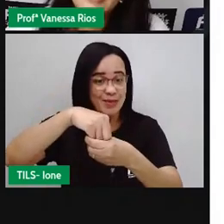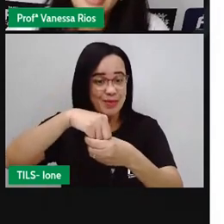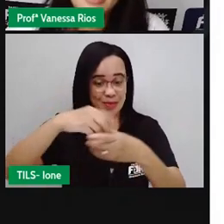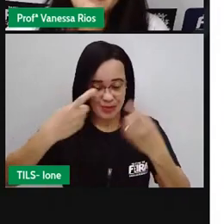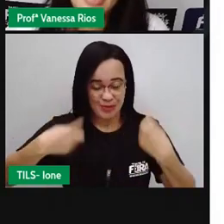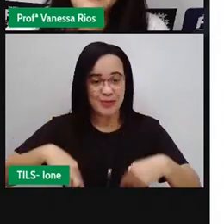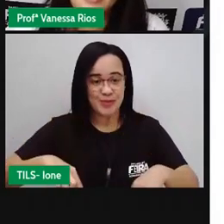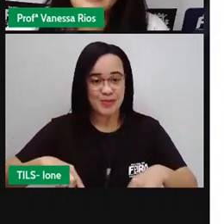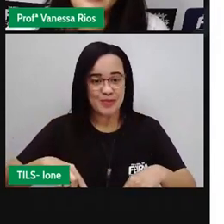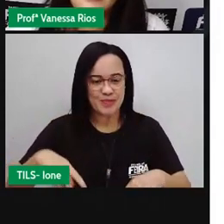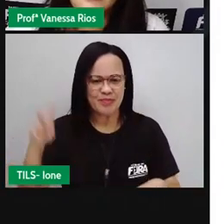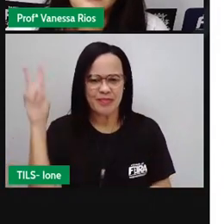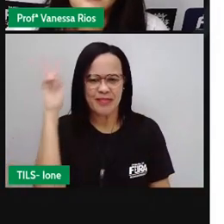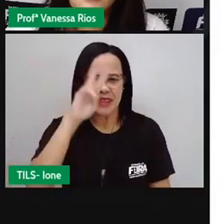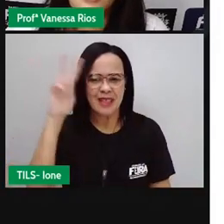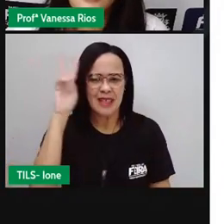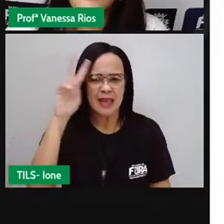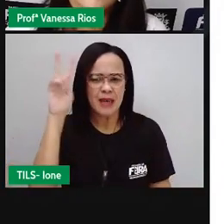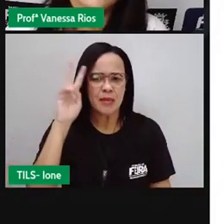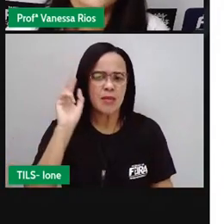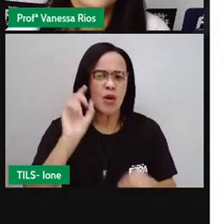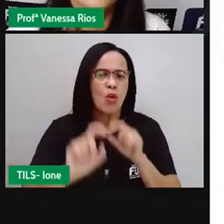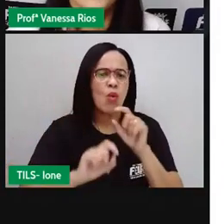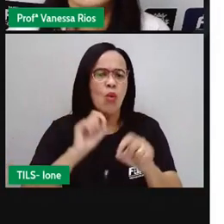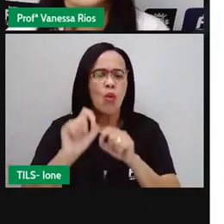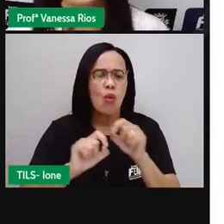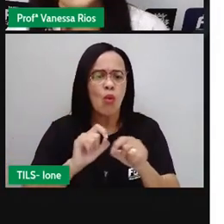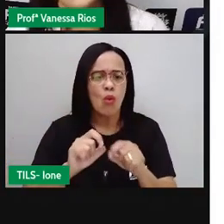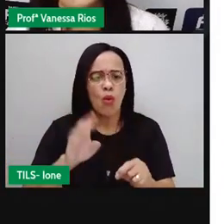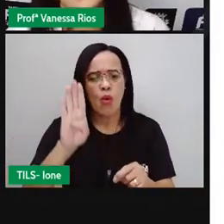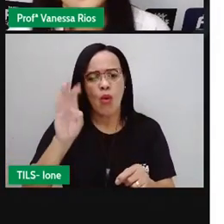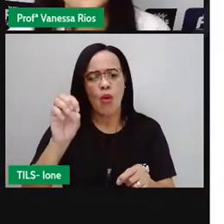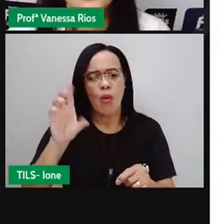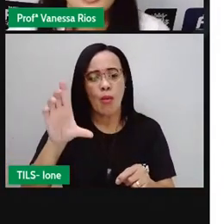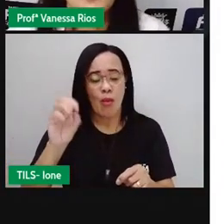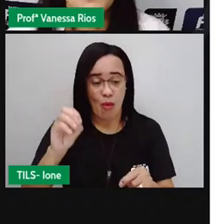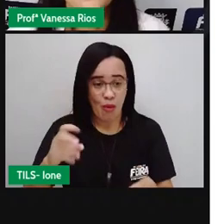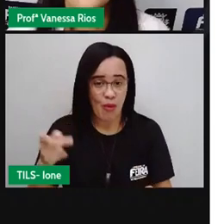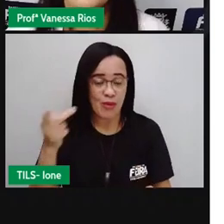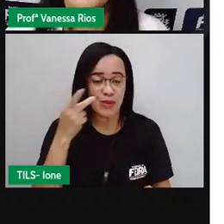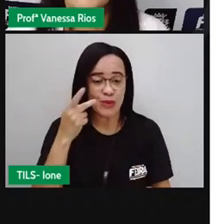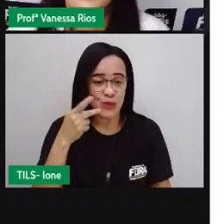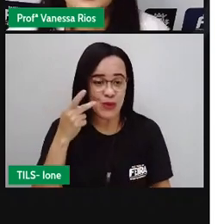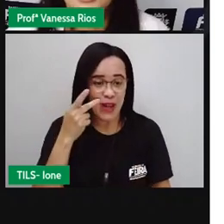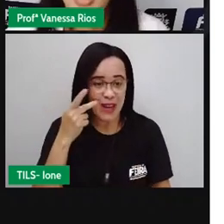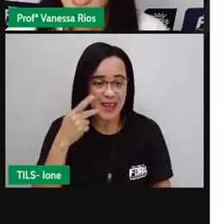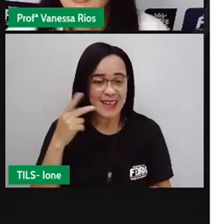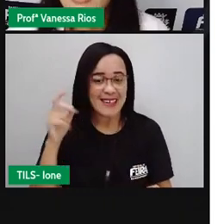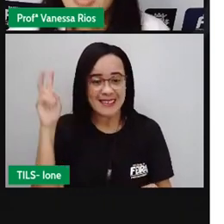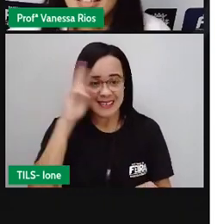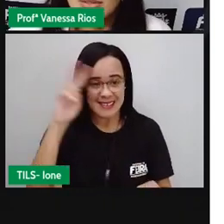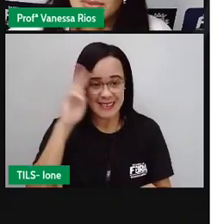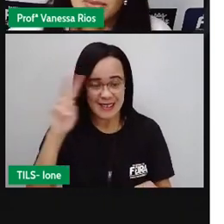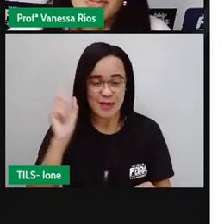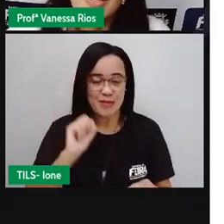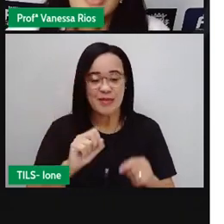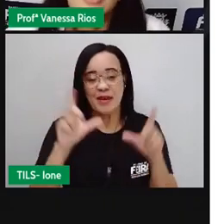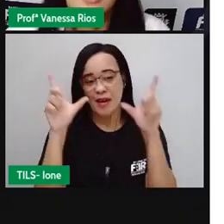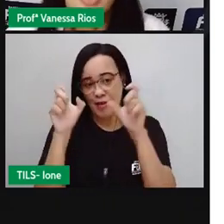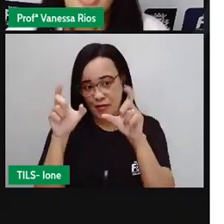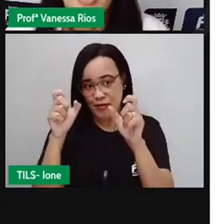E tá lembrado aí, ó, do bolo de chocolate, que a Pró mostrou a imagem na aula anterior,